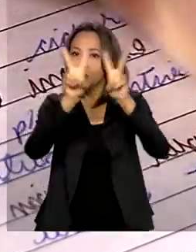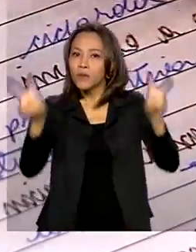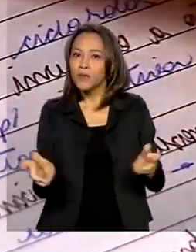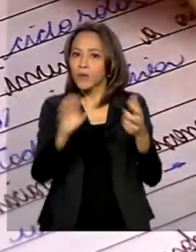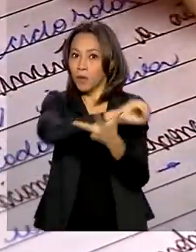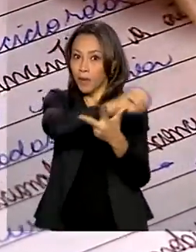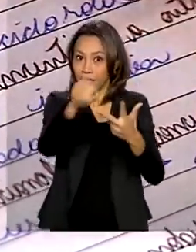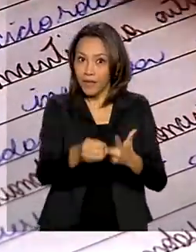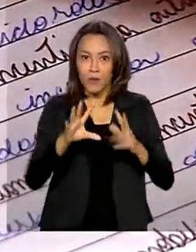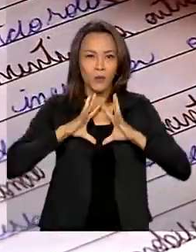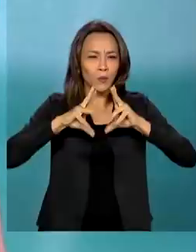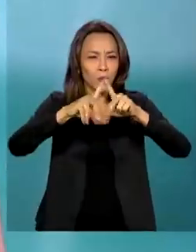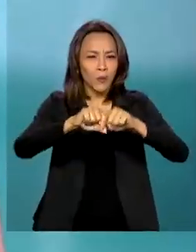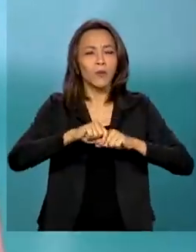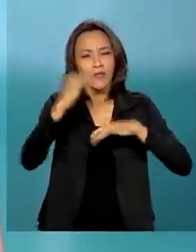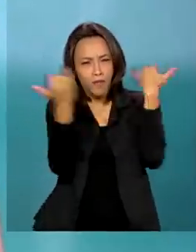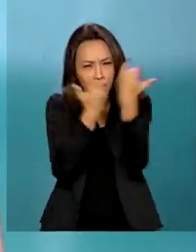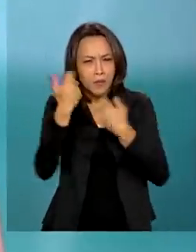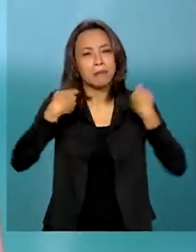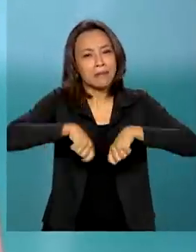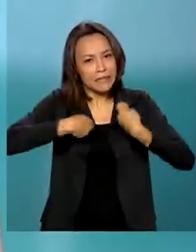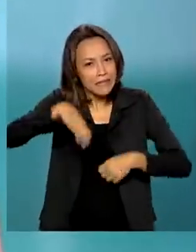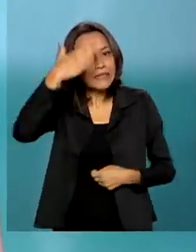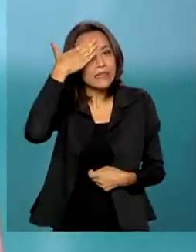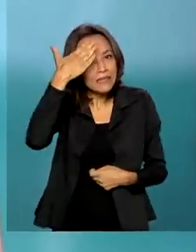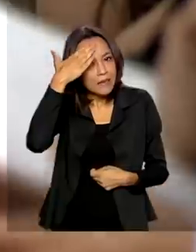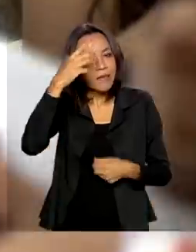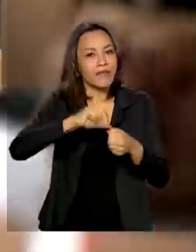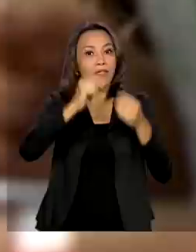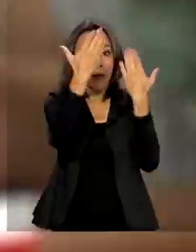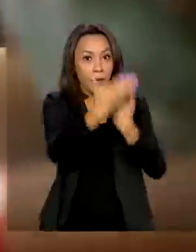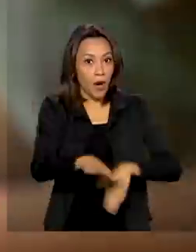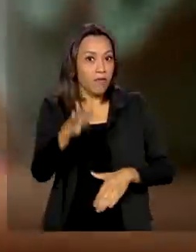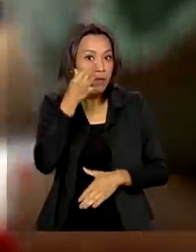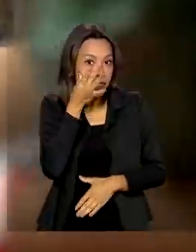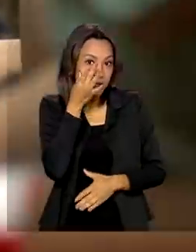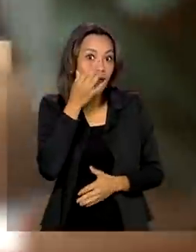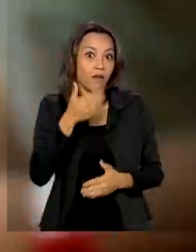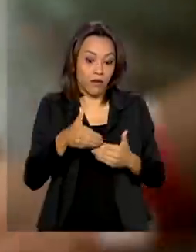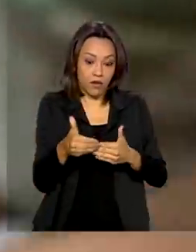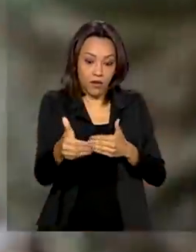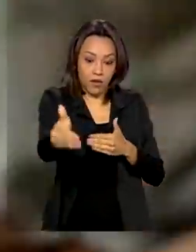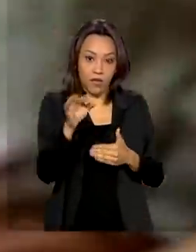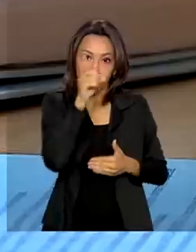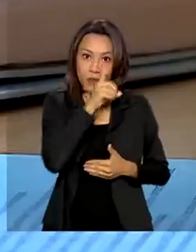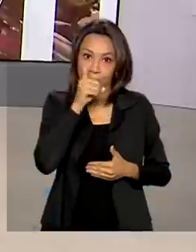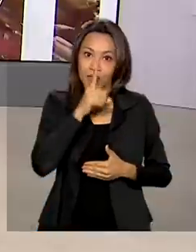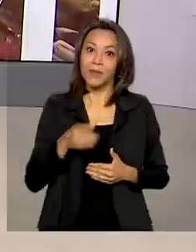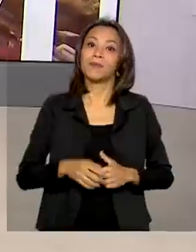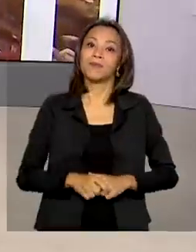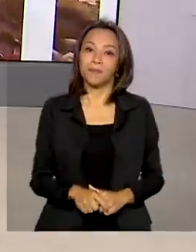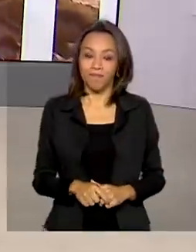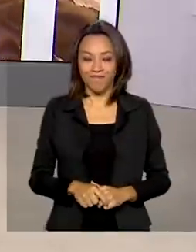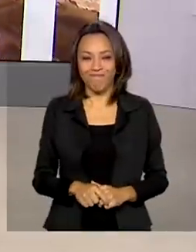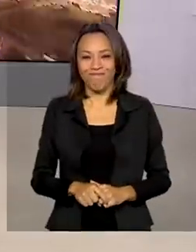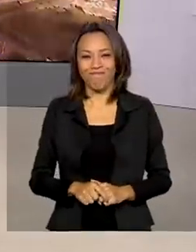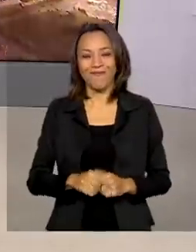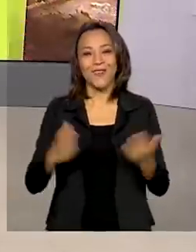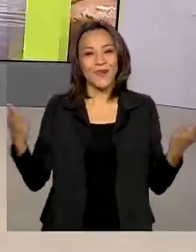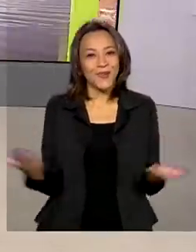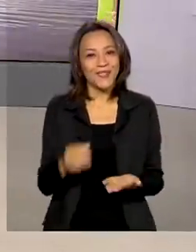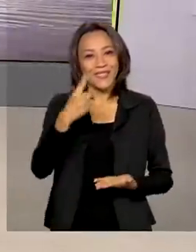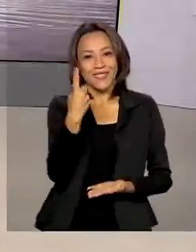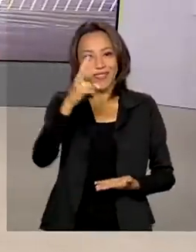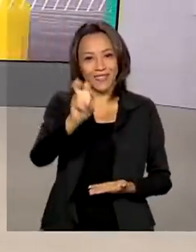tudo o que o candidato precisa saber para realizar a prova presencial que já começa neste domingo. 15 de